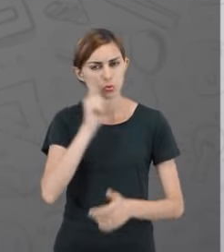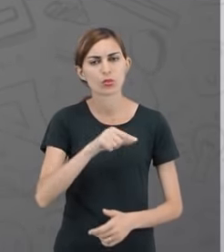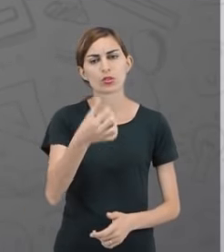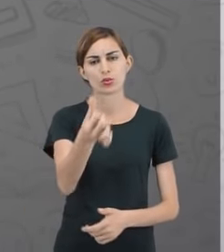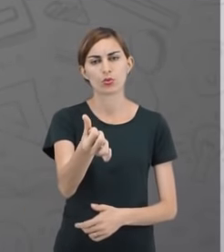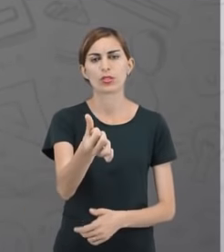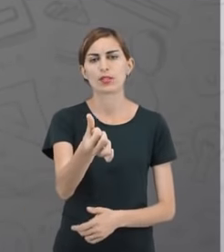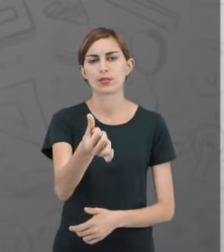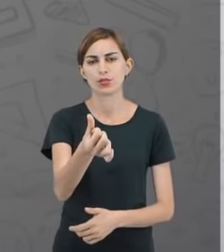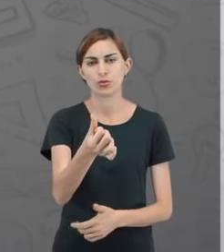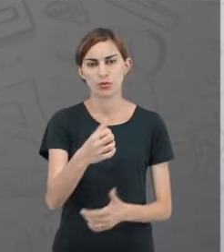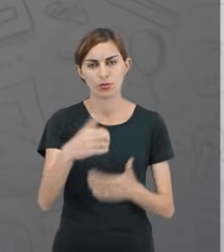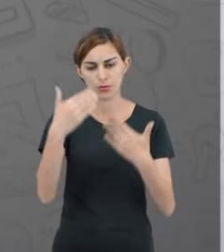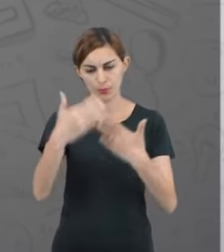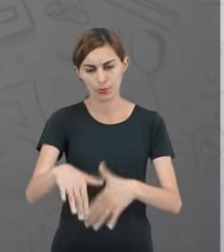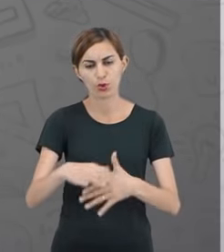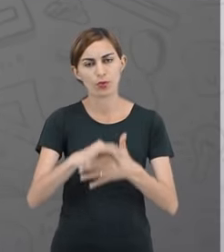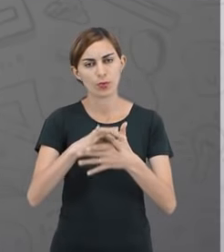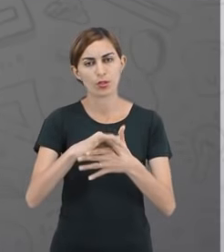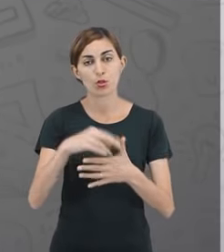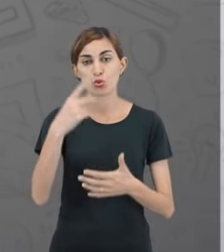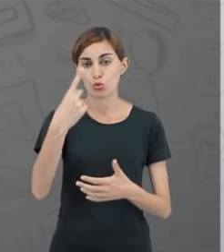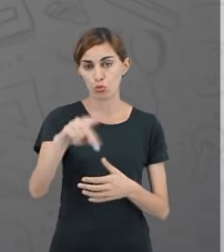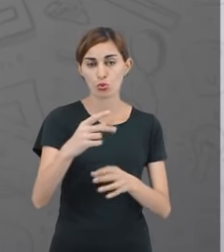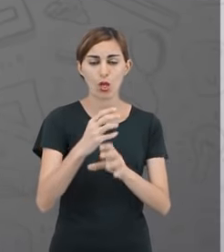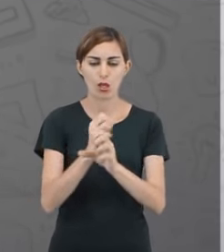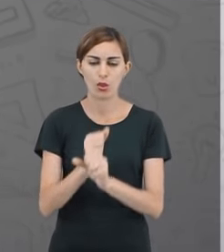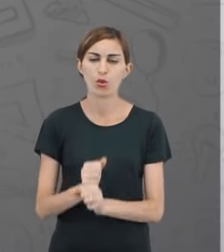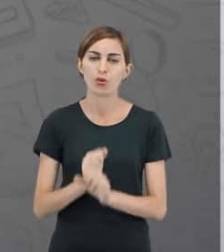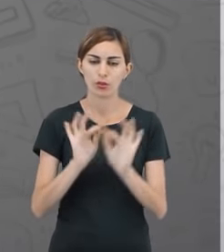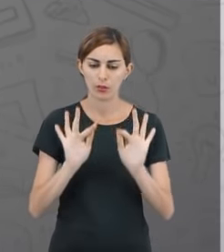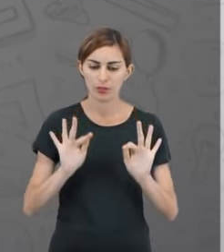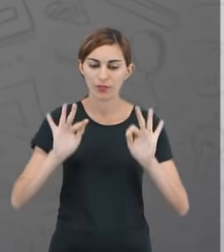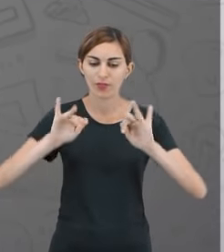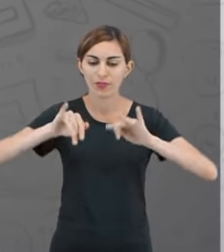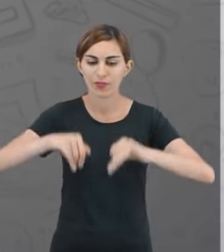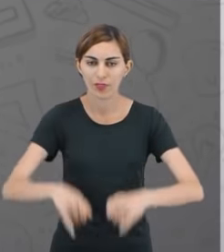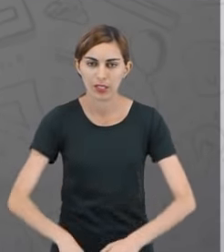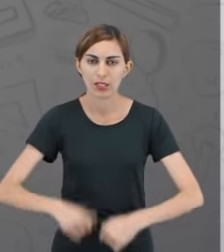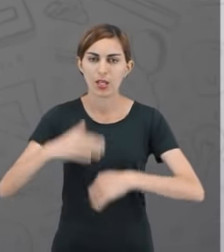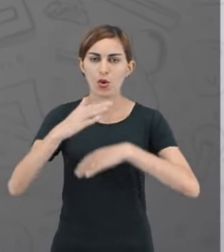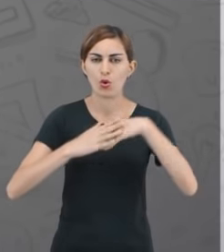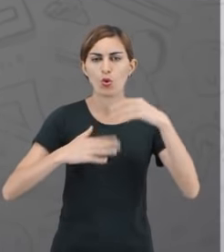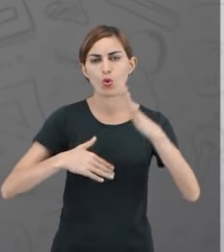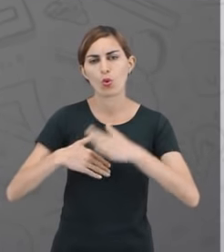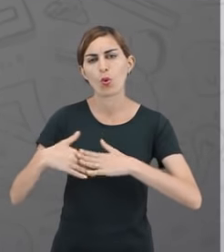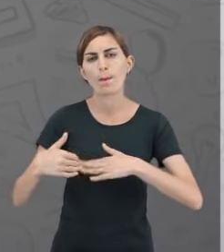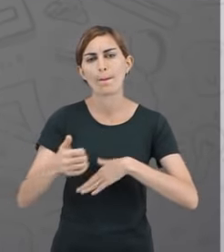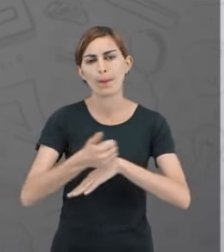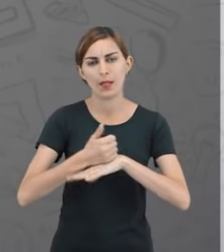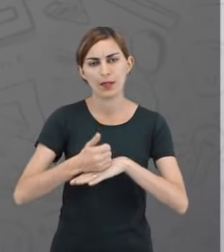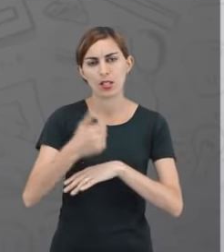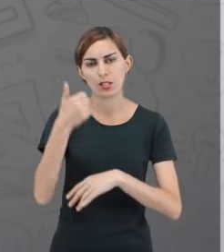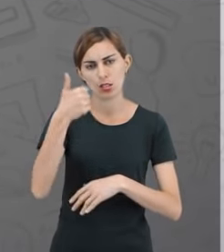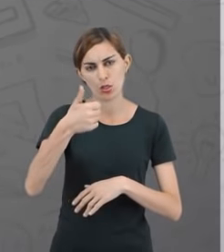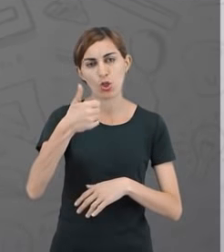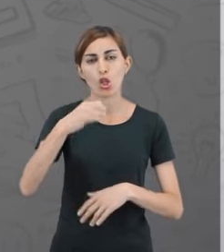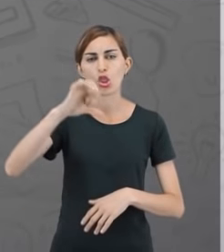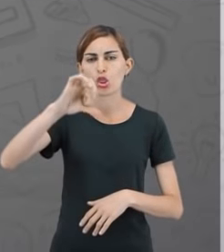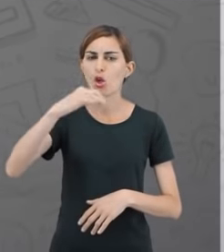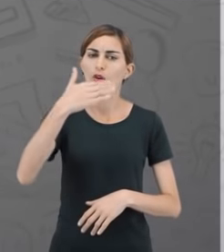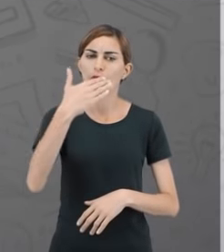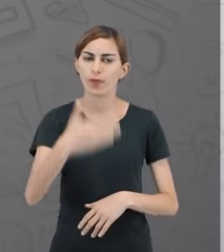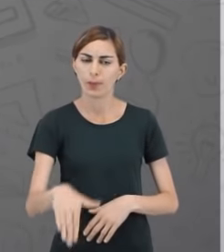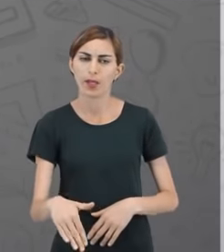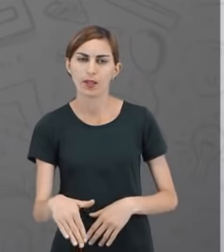seis na avaliação presencial. Sua nota no final da competência ficou, competência um, nove e meio,